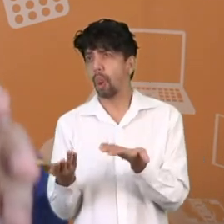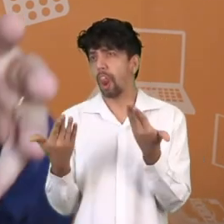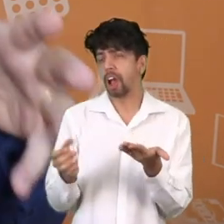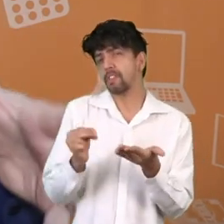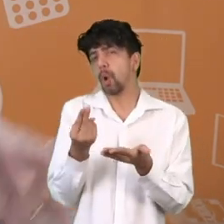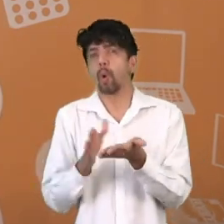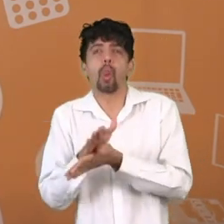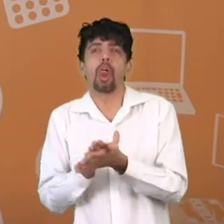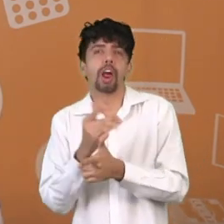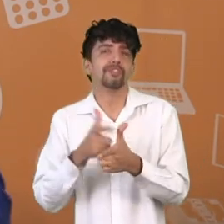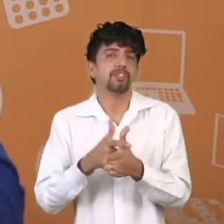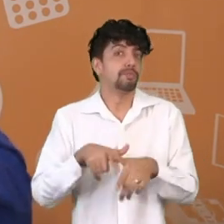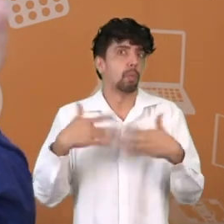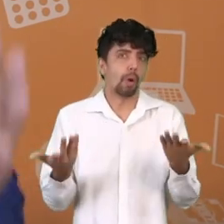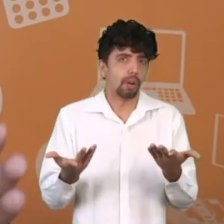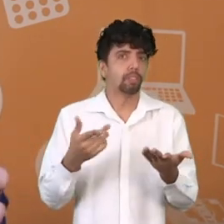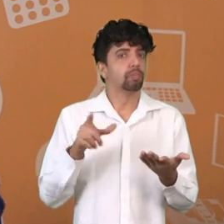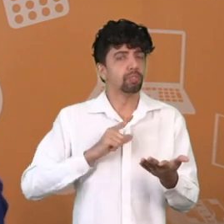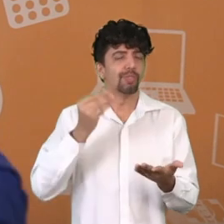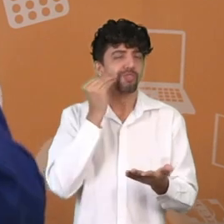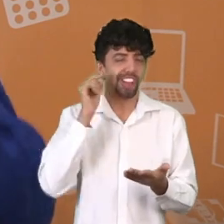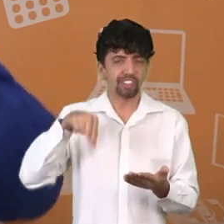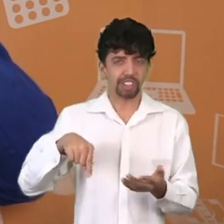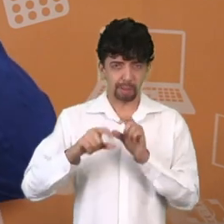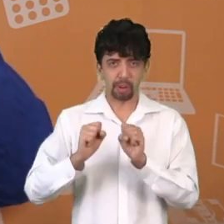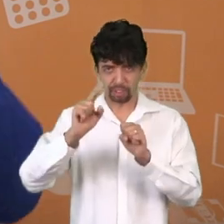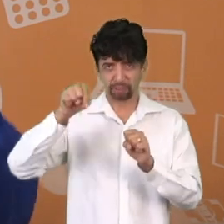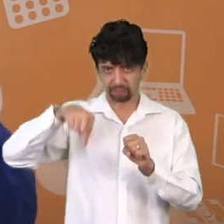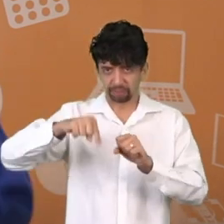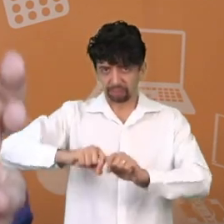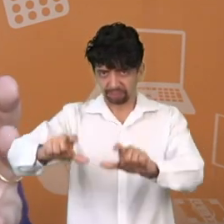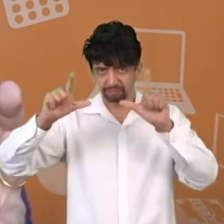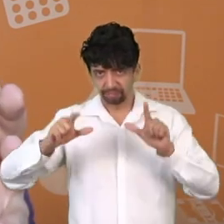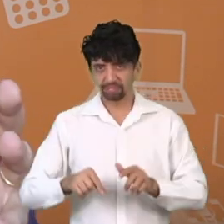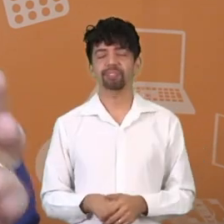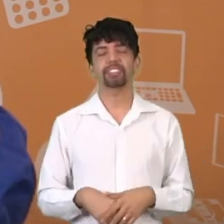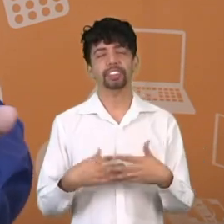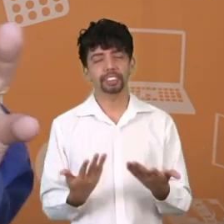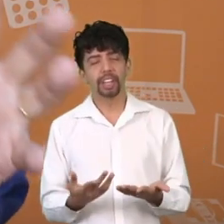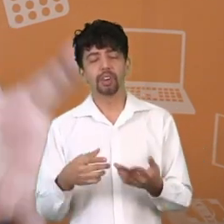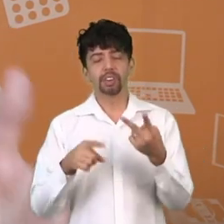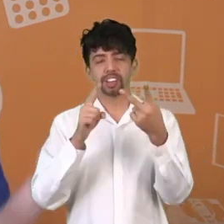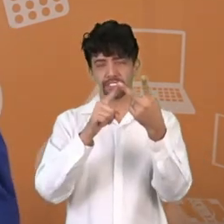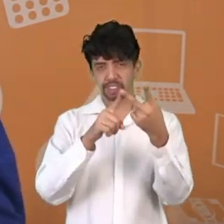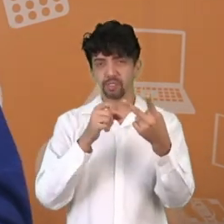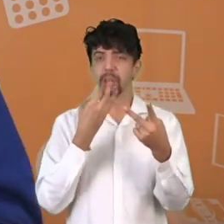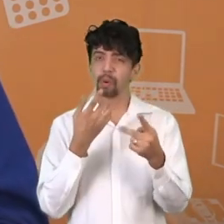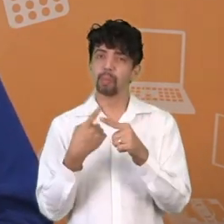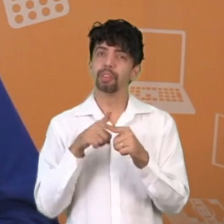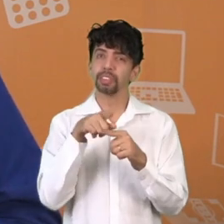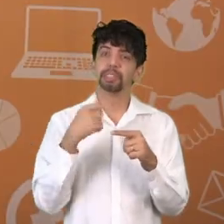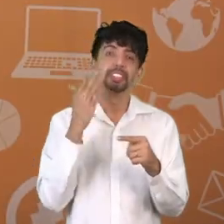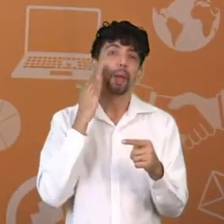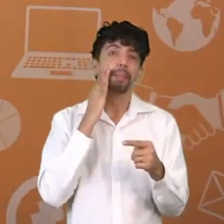certeza da sua vida financeira. Esse segundo passo é para você descobrir então, tirar a fotografia, né? De como você se